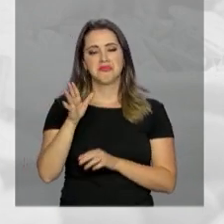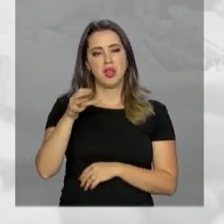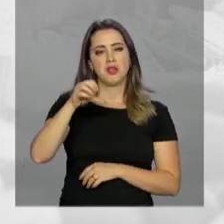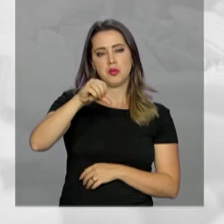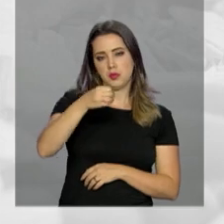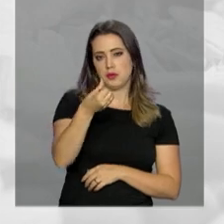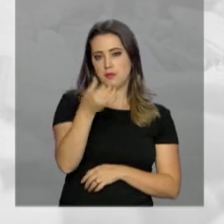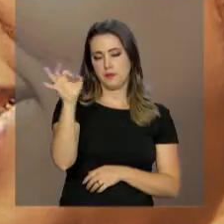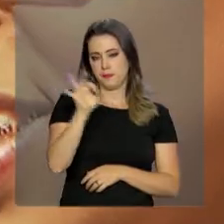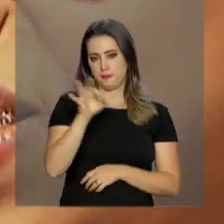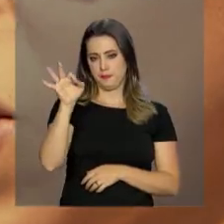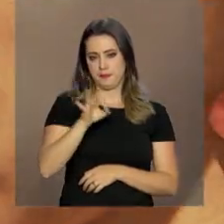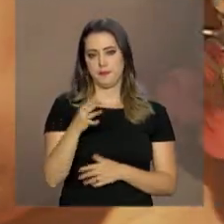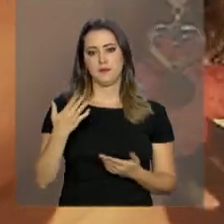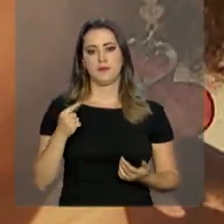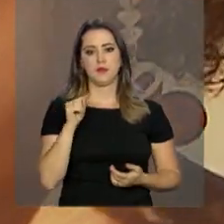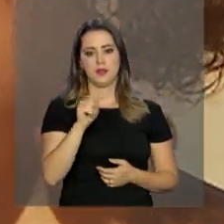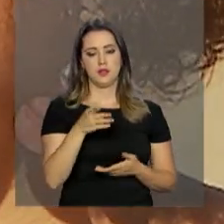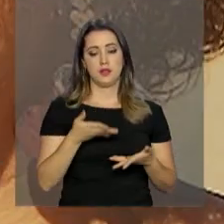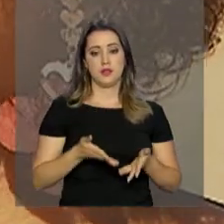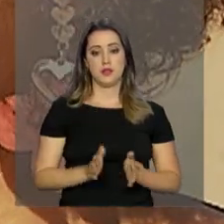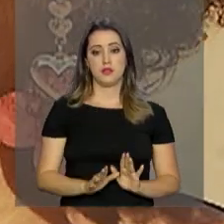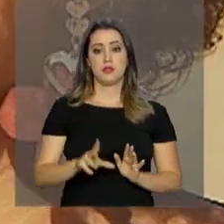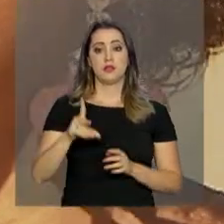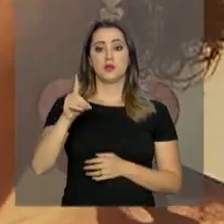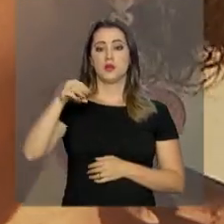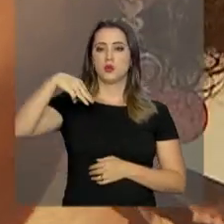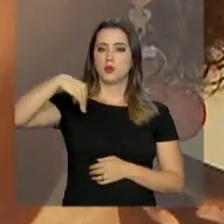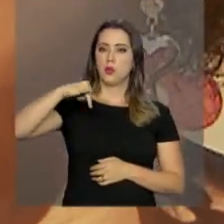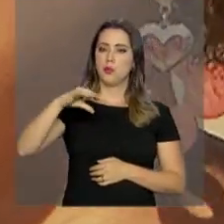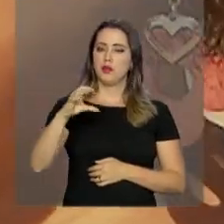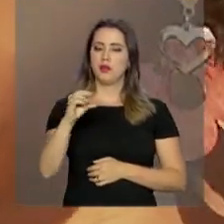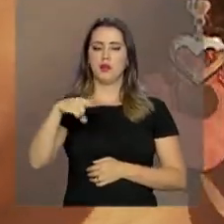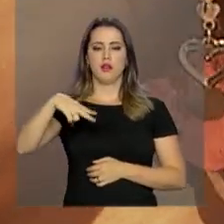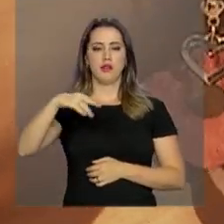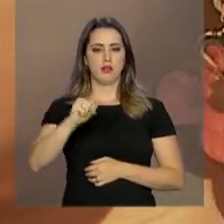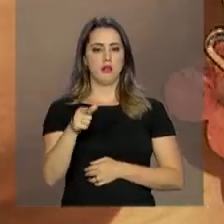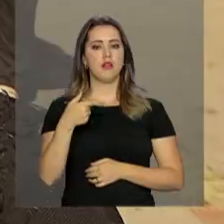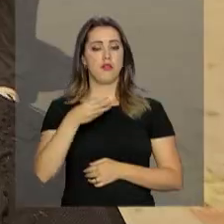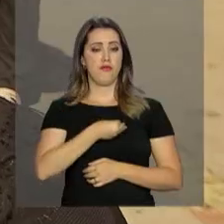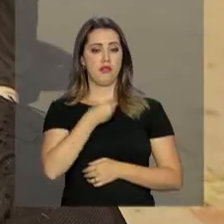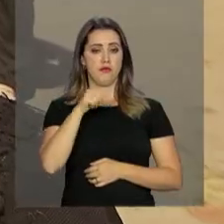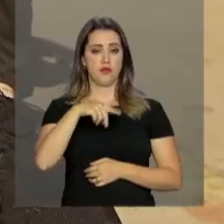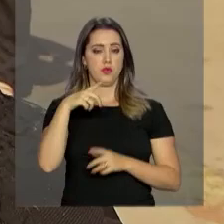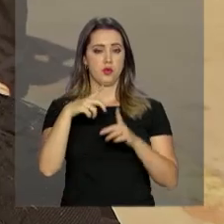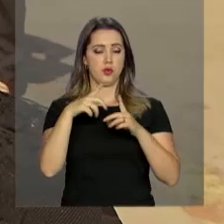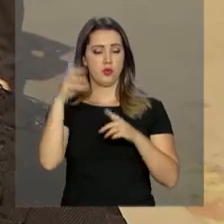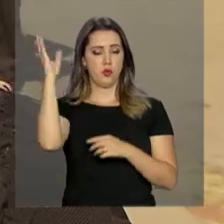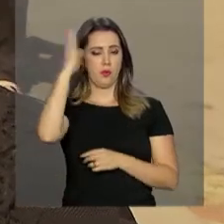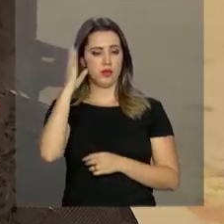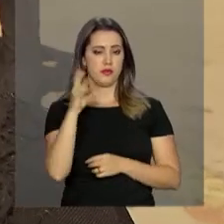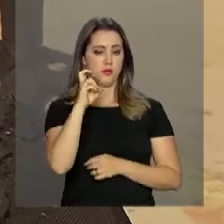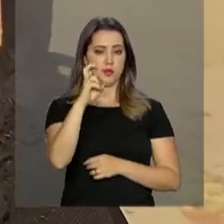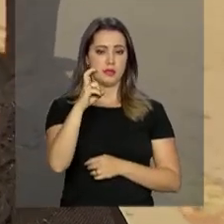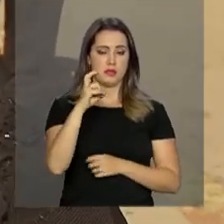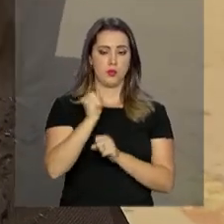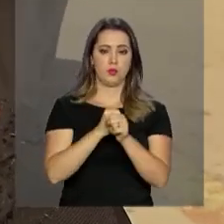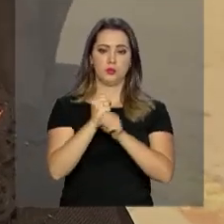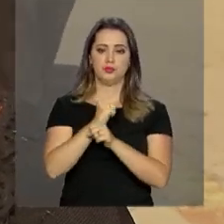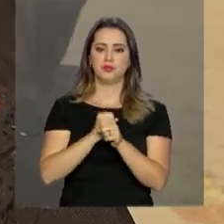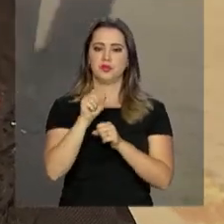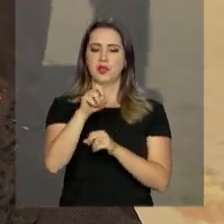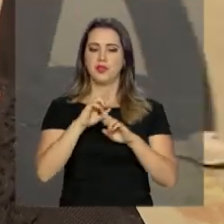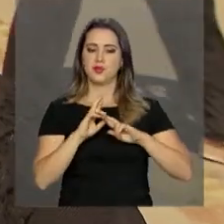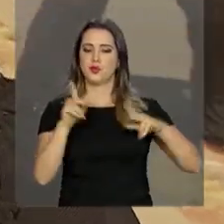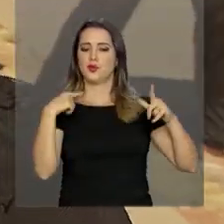96%. Belkis nasceu na República Dominicana e mora no Brasil há cinco anos. Ela acredita que a diversidade é uma das coisas que